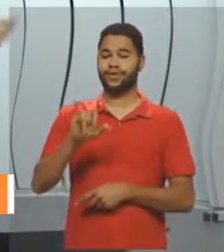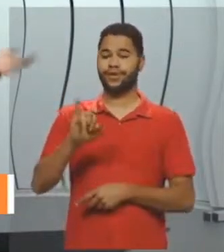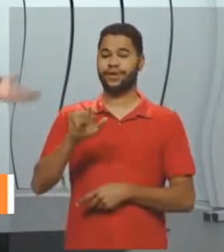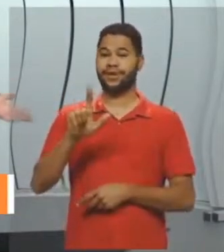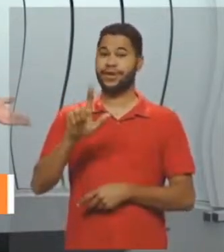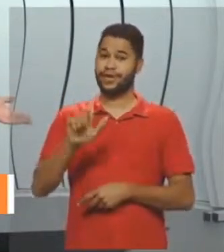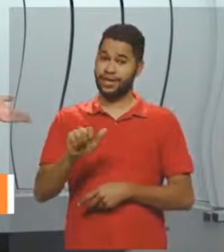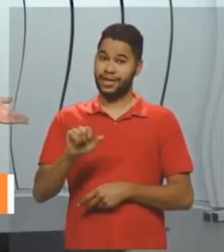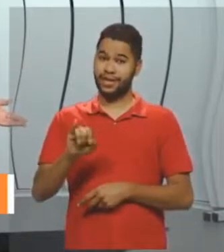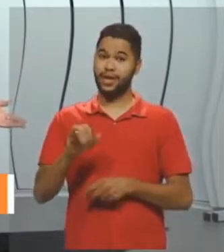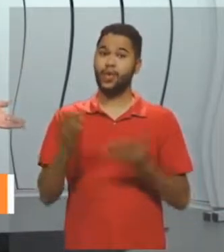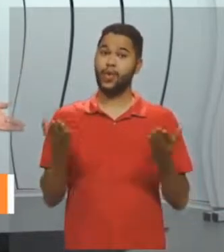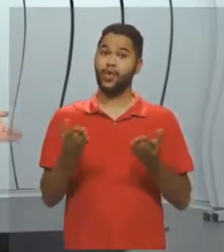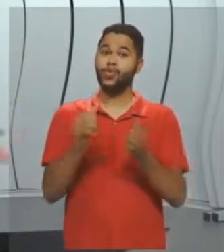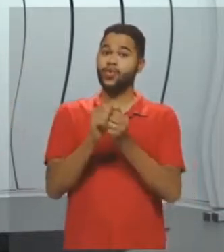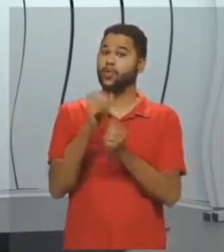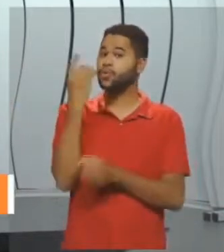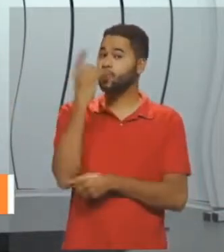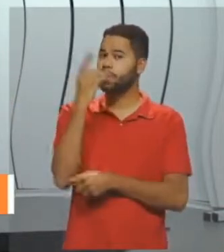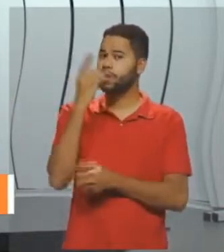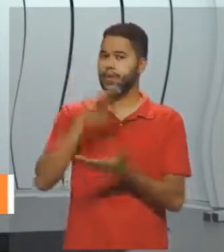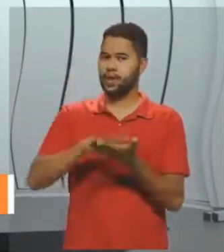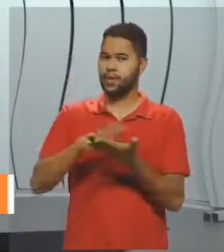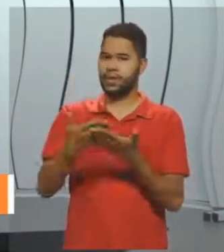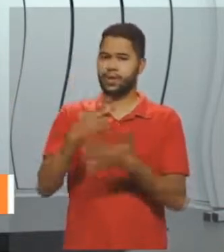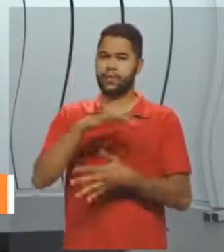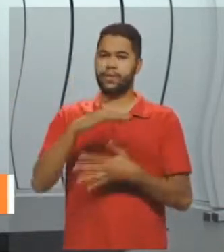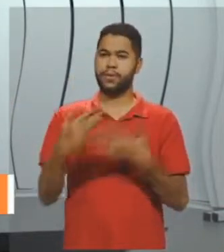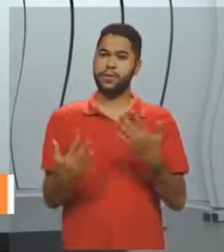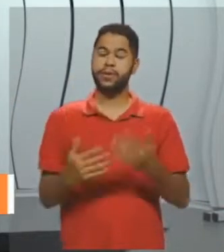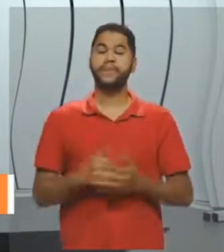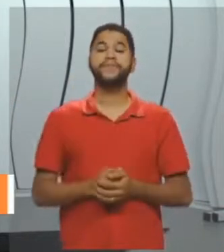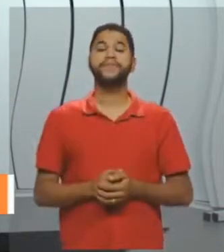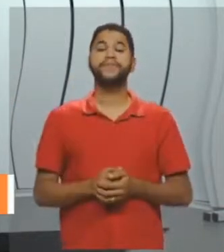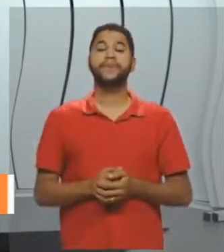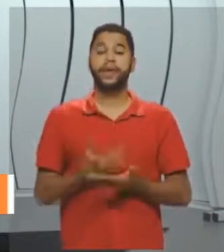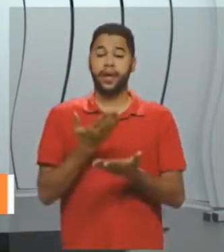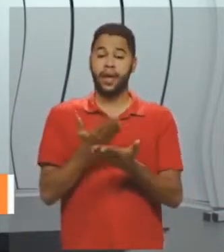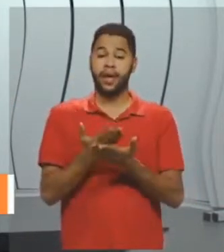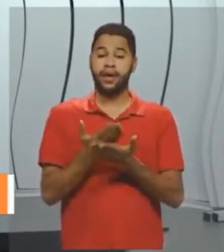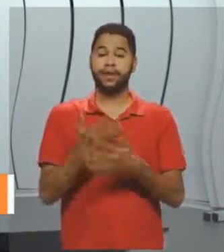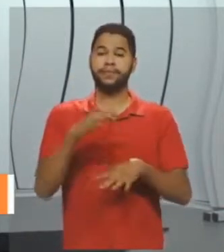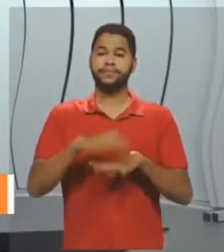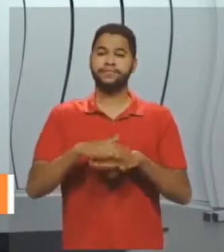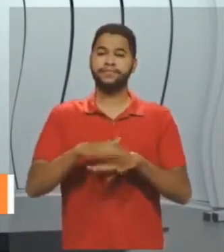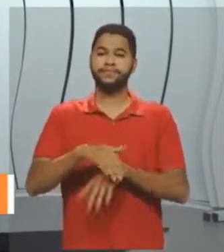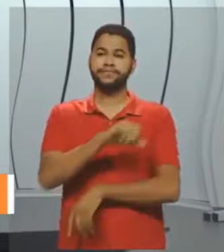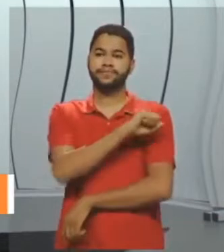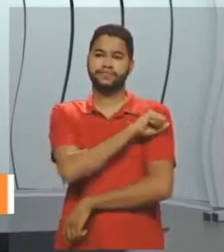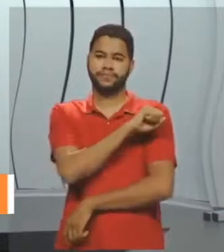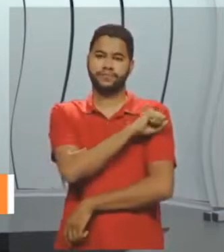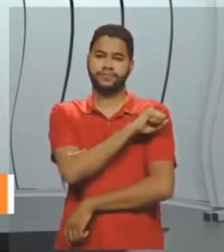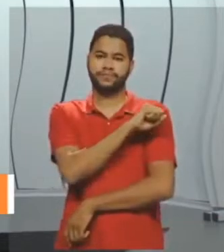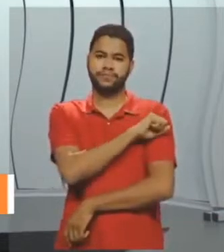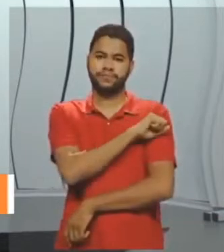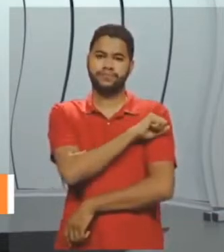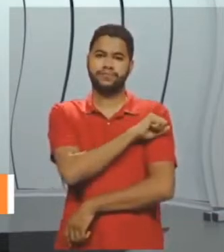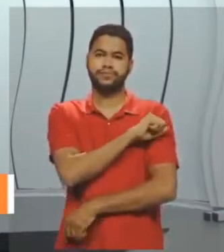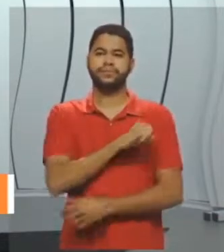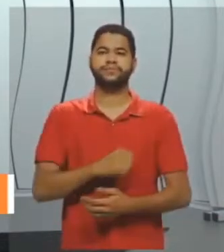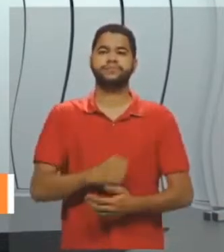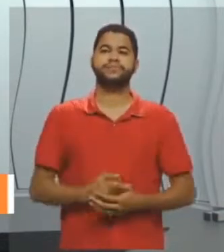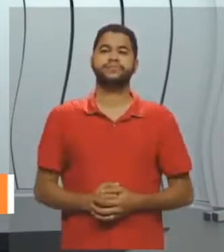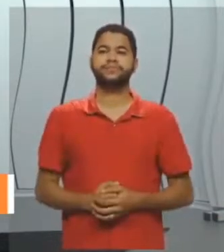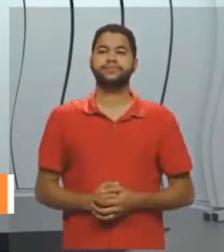aqui está o Daniel e a aula de matemática do oitavo ano do ensino fundamental